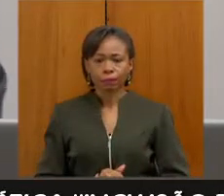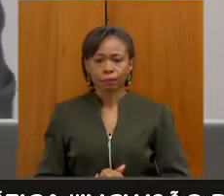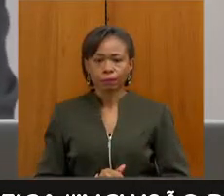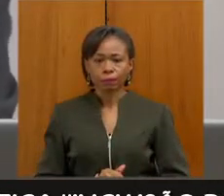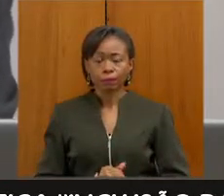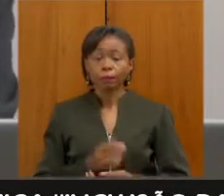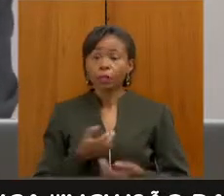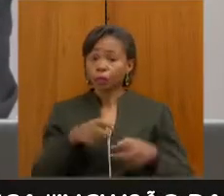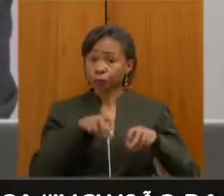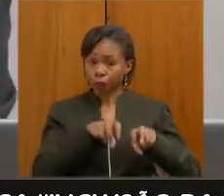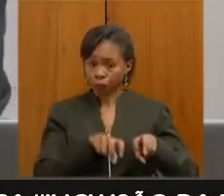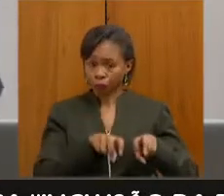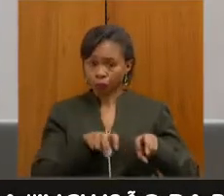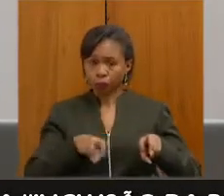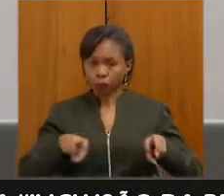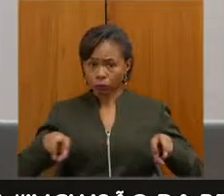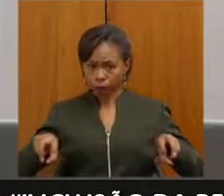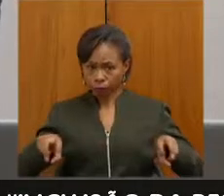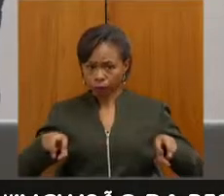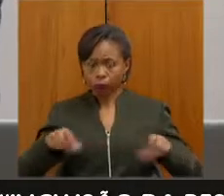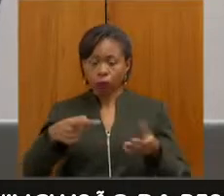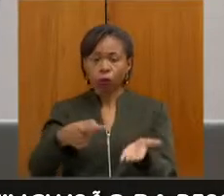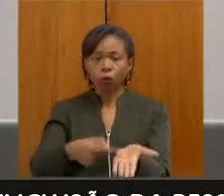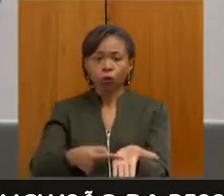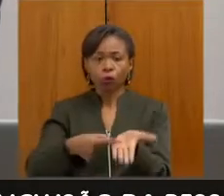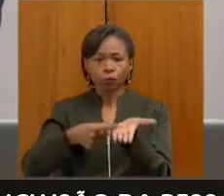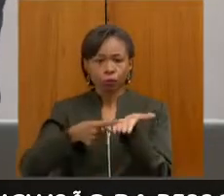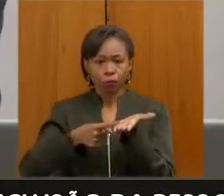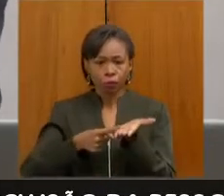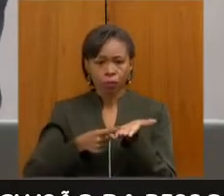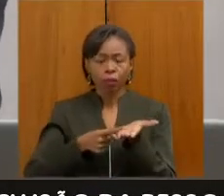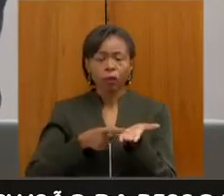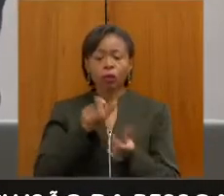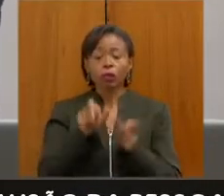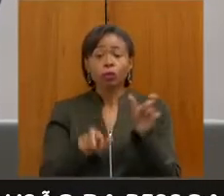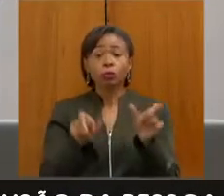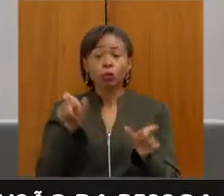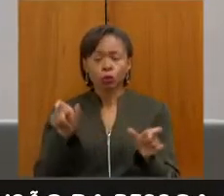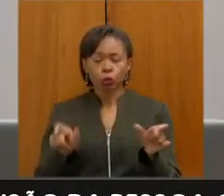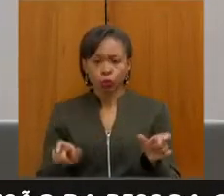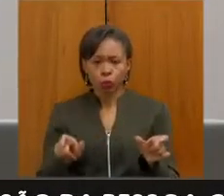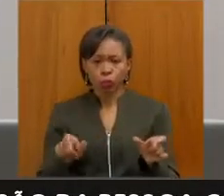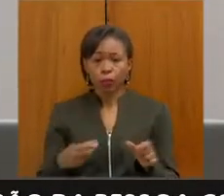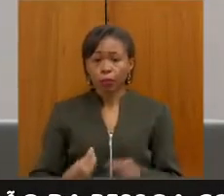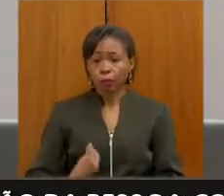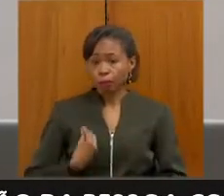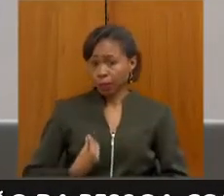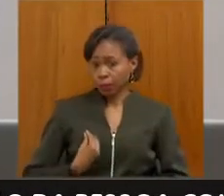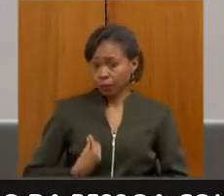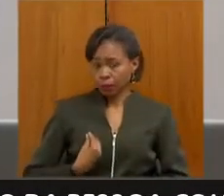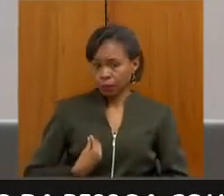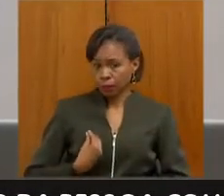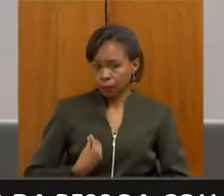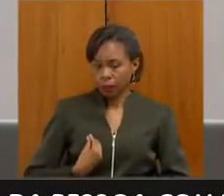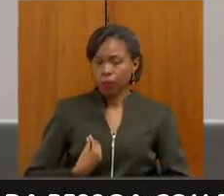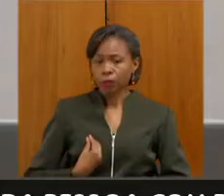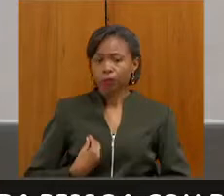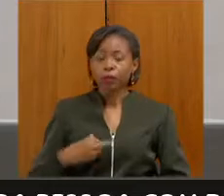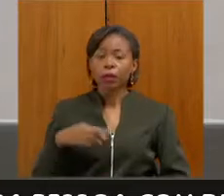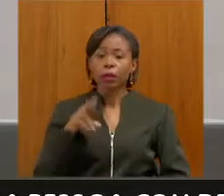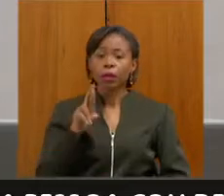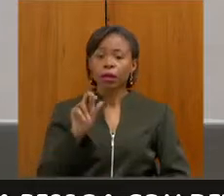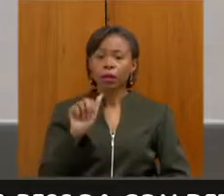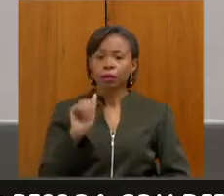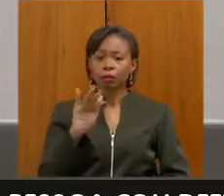E eu quero aqui, então, convidar aqueles que estão conosco. Quero convidar, então, Rafael